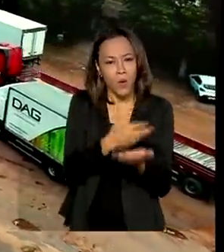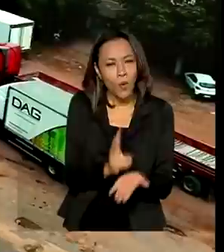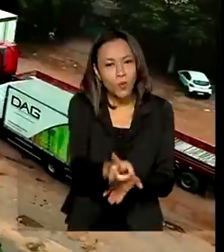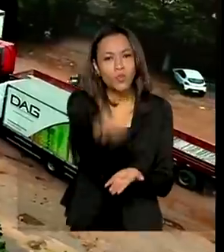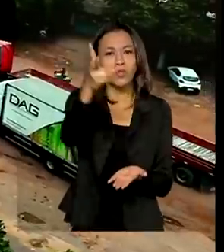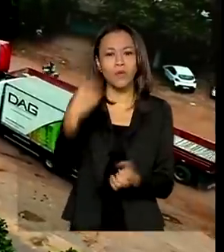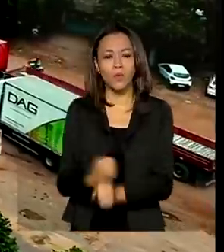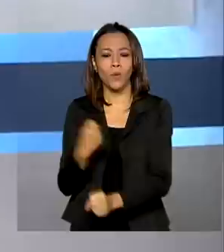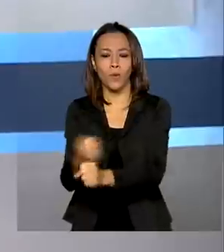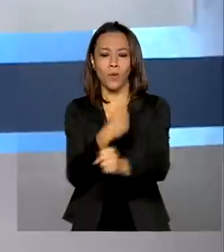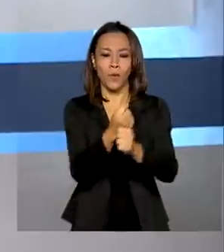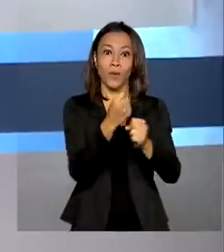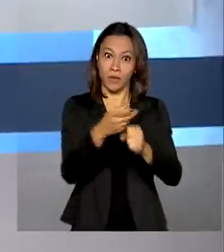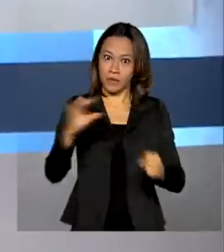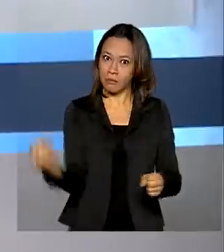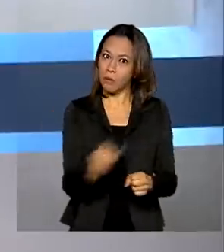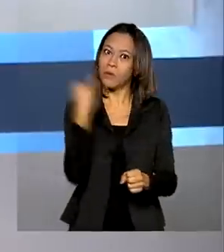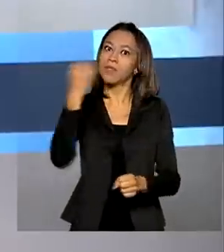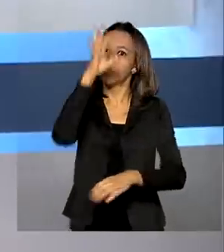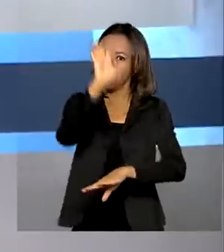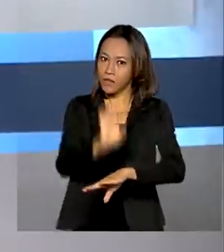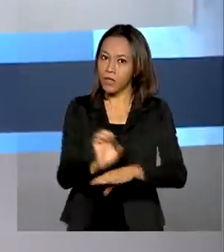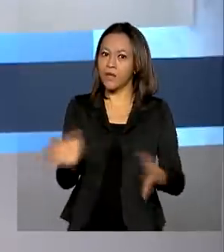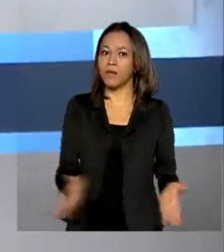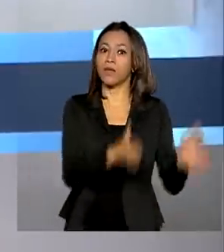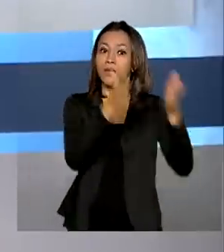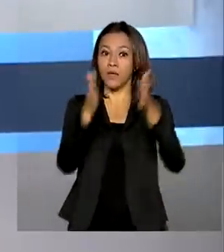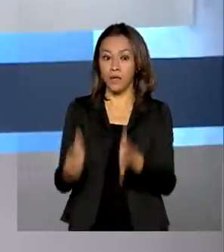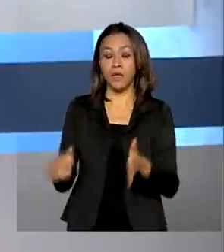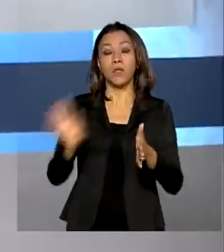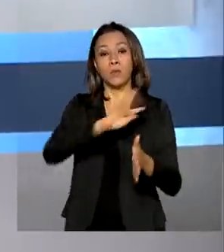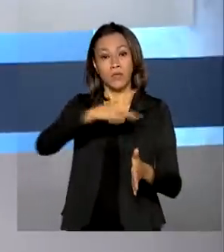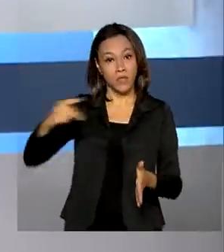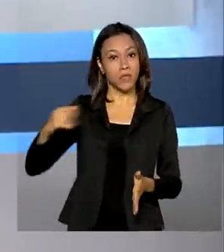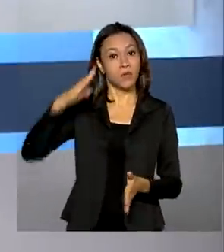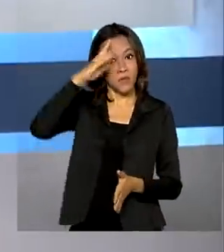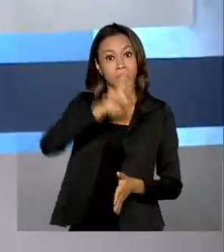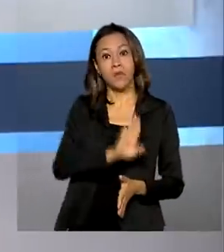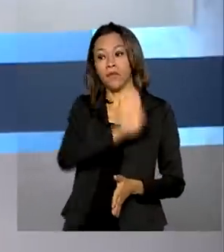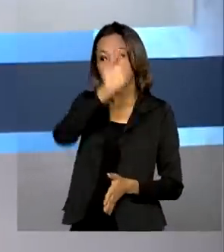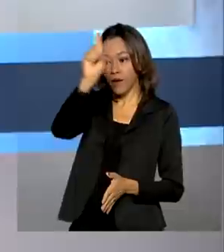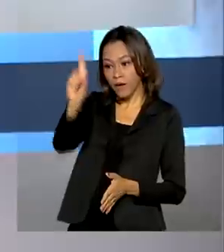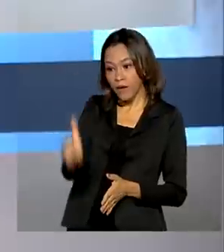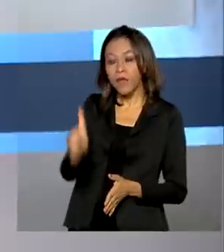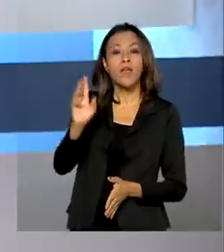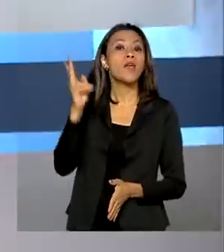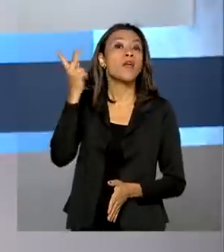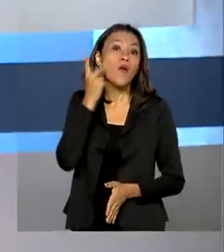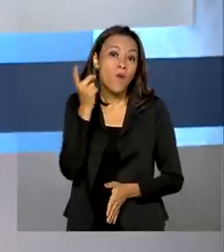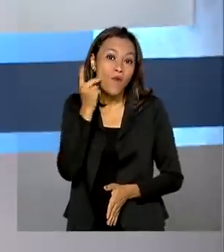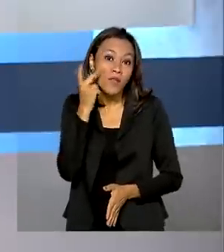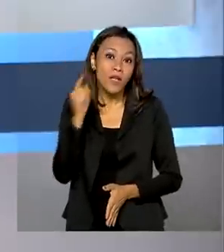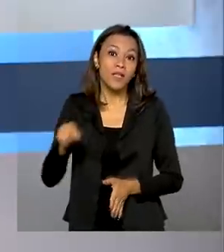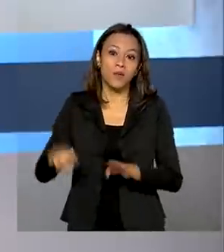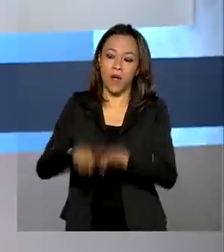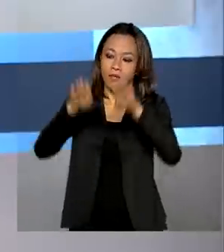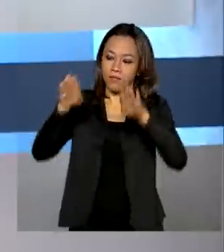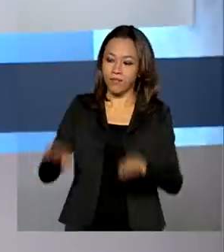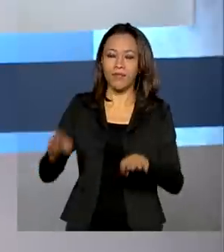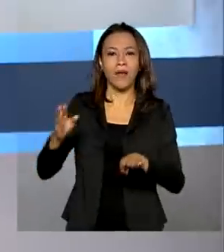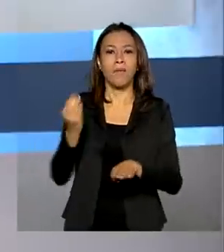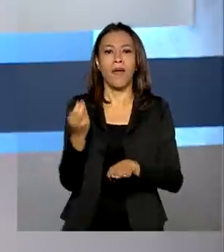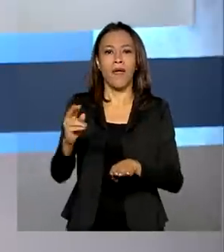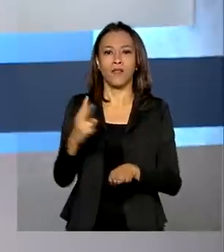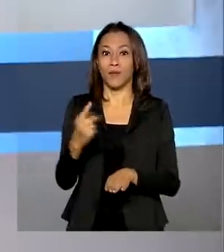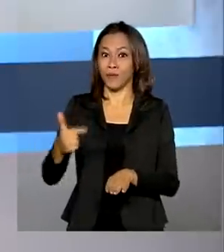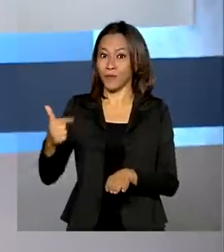importantes para o Estado. O presidente também vai à Fortaleza visitar a duplicação da BR-222. Esses são os destaques